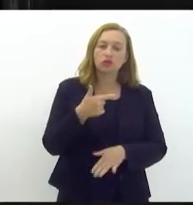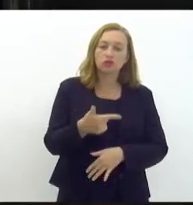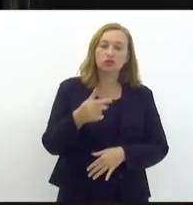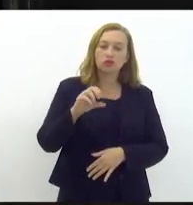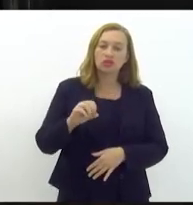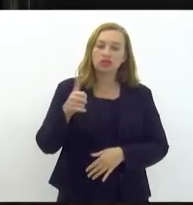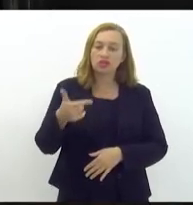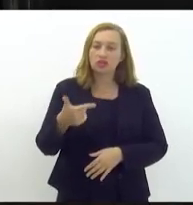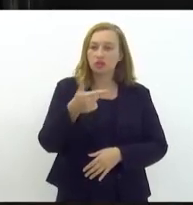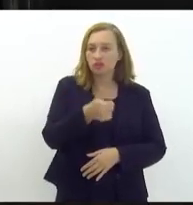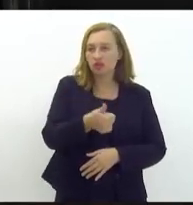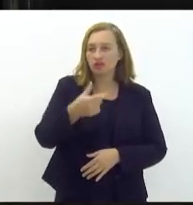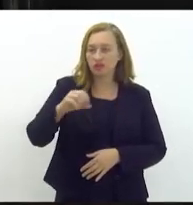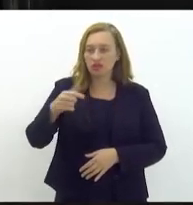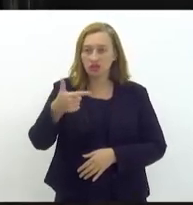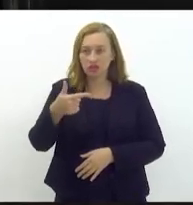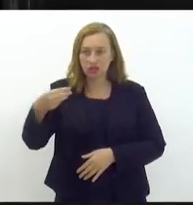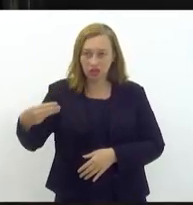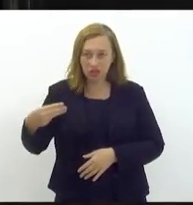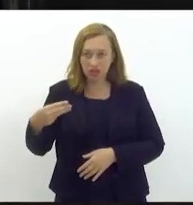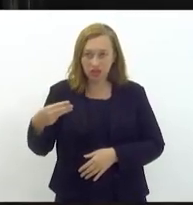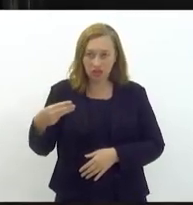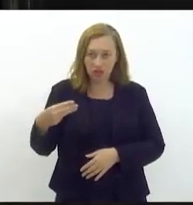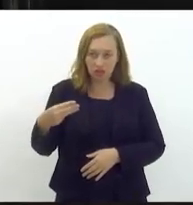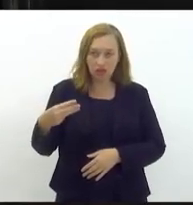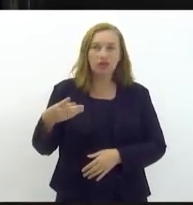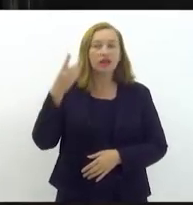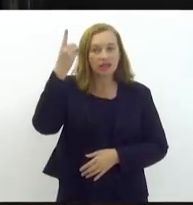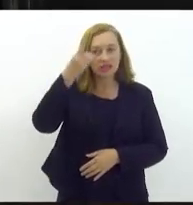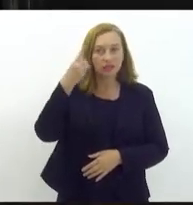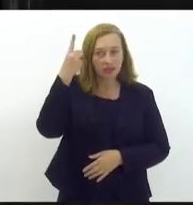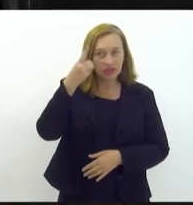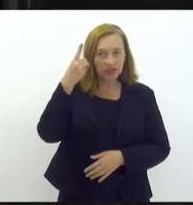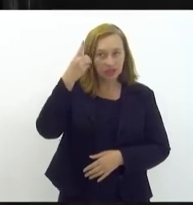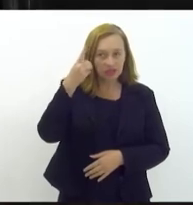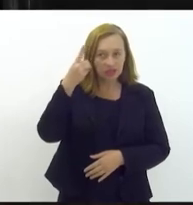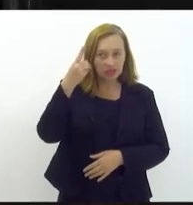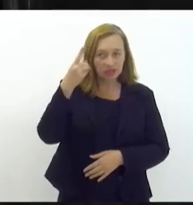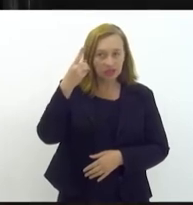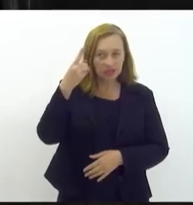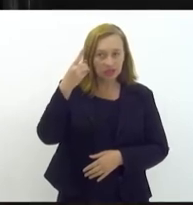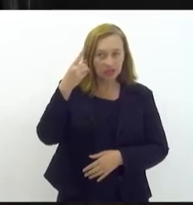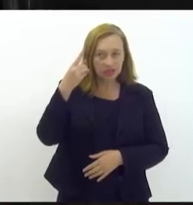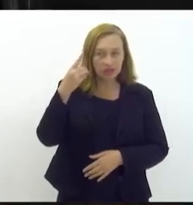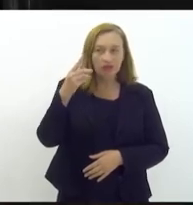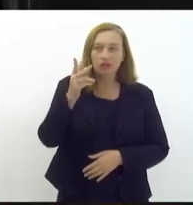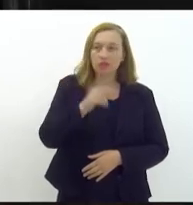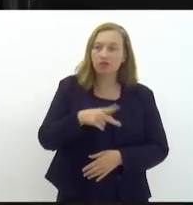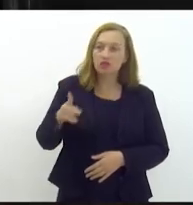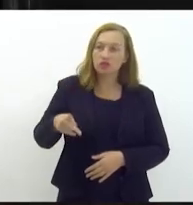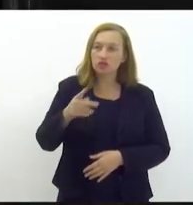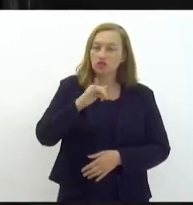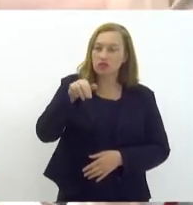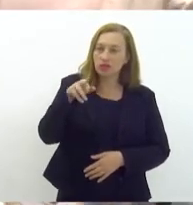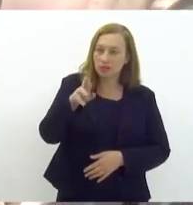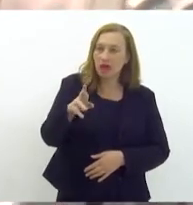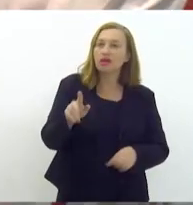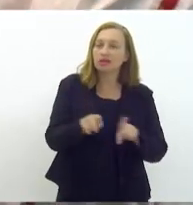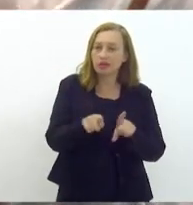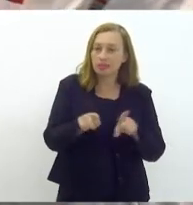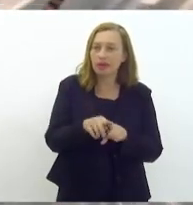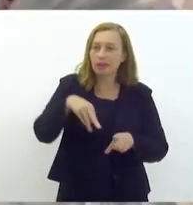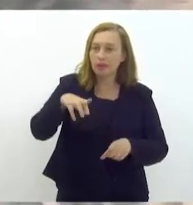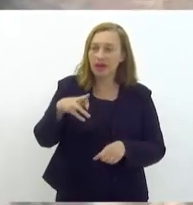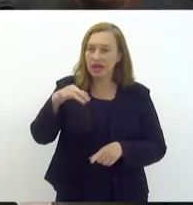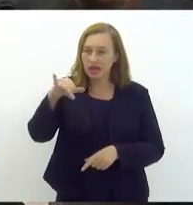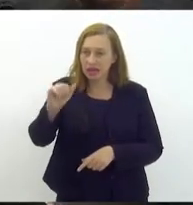201 de 23, o deputado professor Josimar e a deputada Marina, por